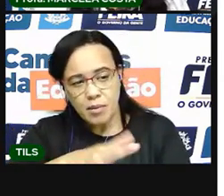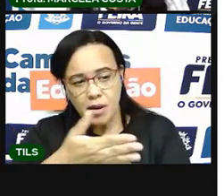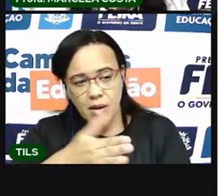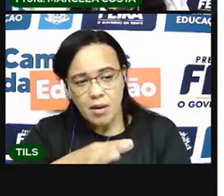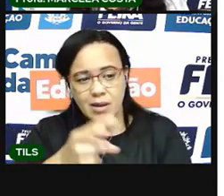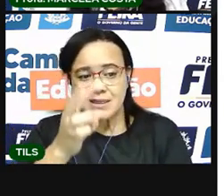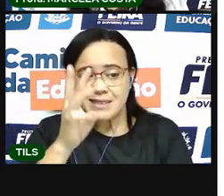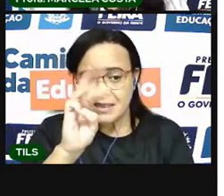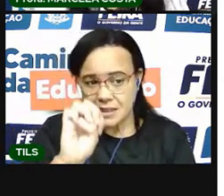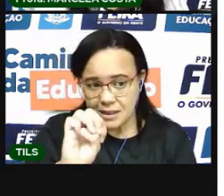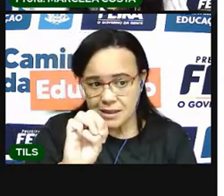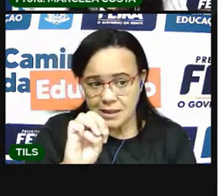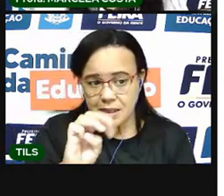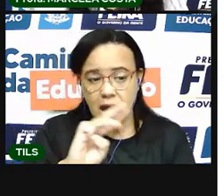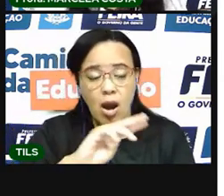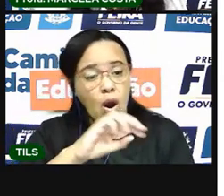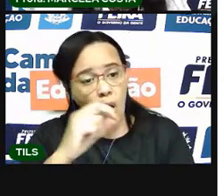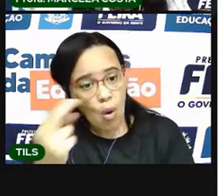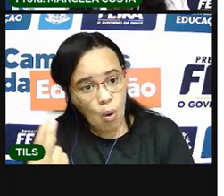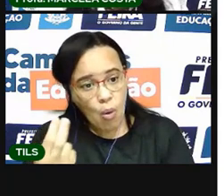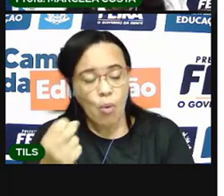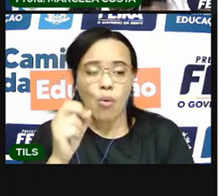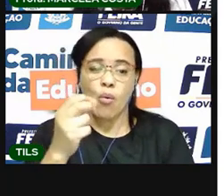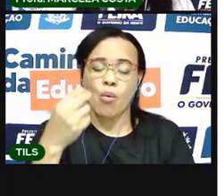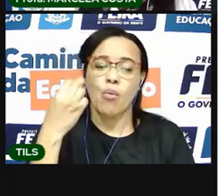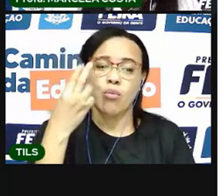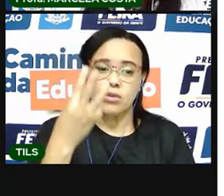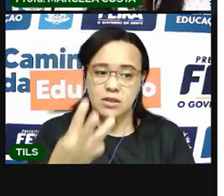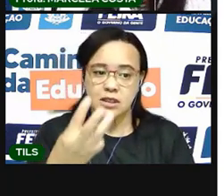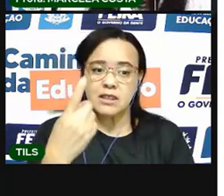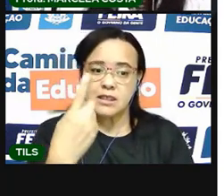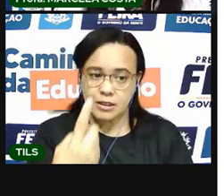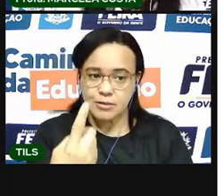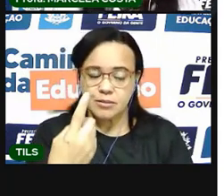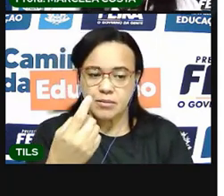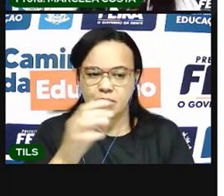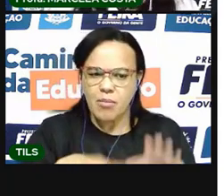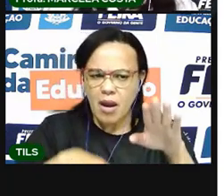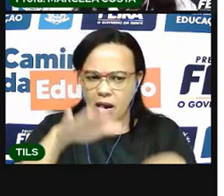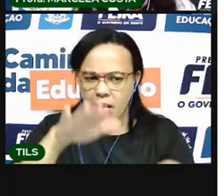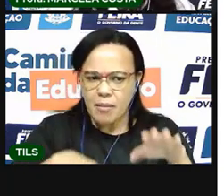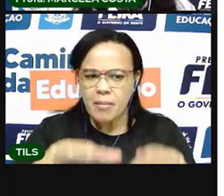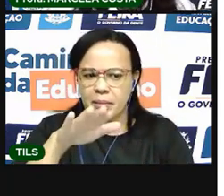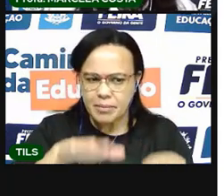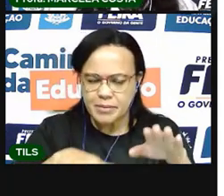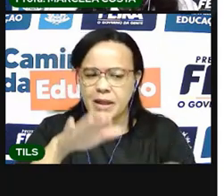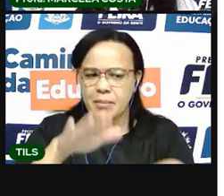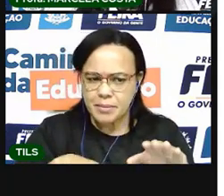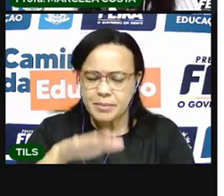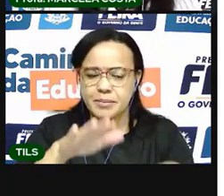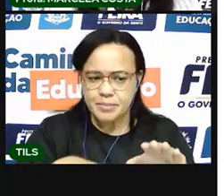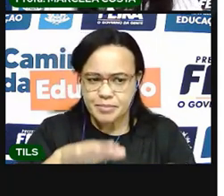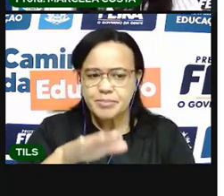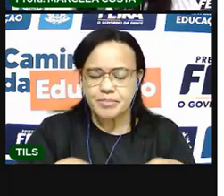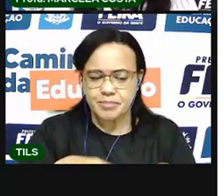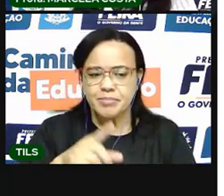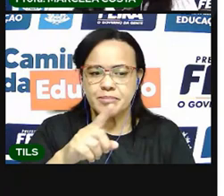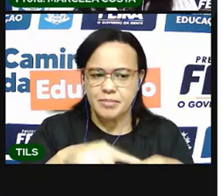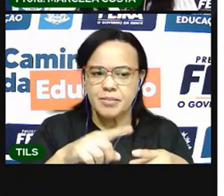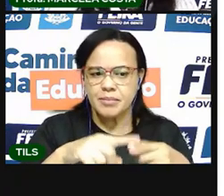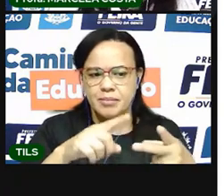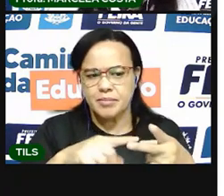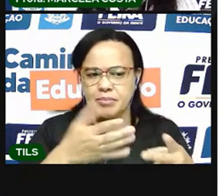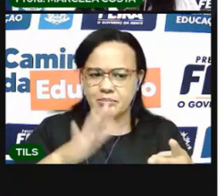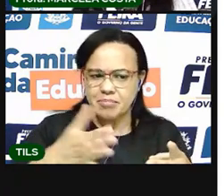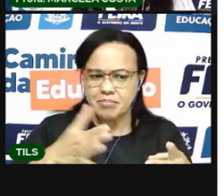pelo número 30 ou 31. Porque os meses podem ter essa variação. Ou ter 30 dias ou ter 31 dias.